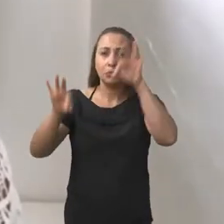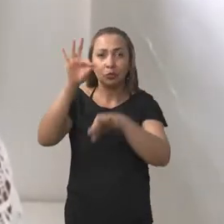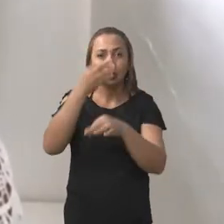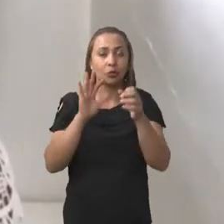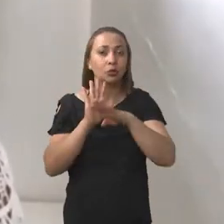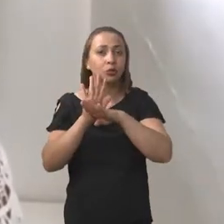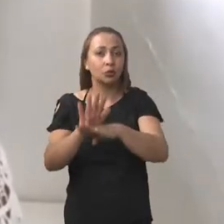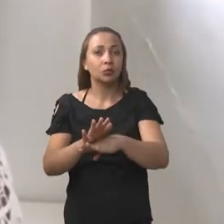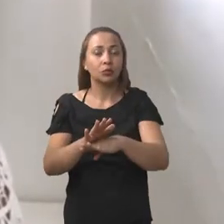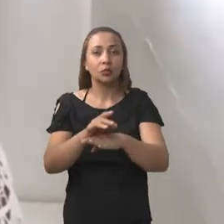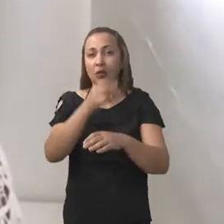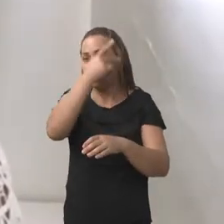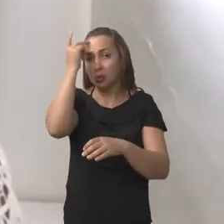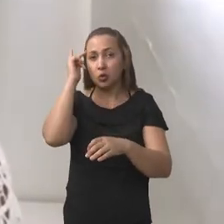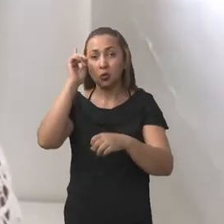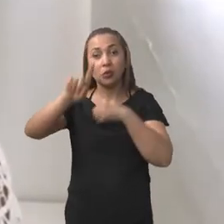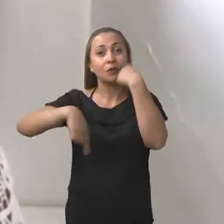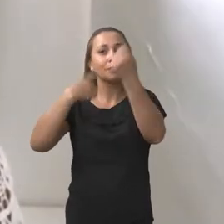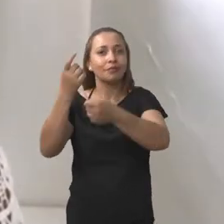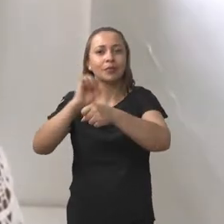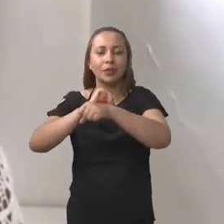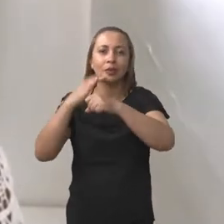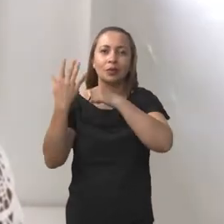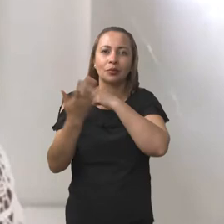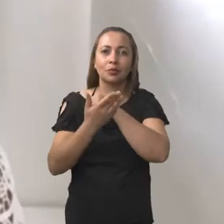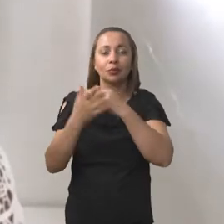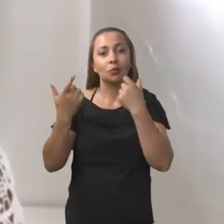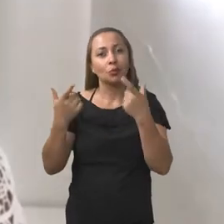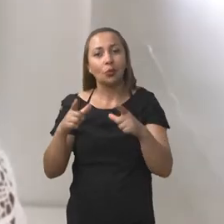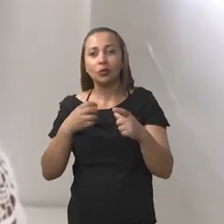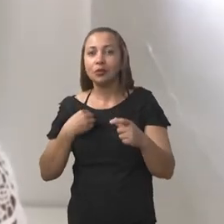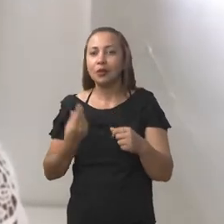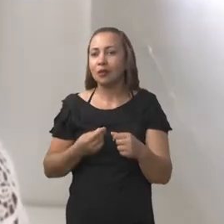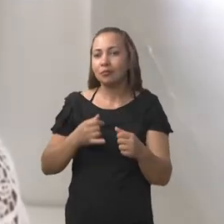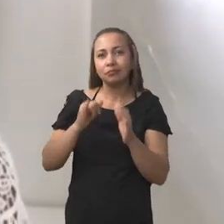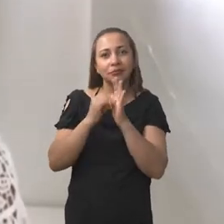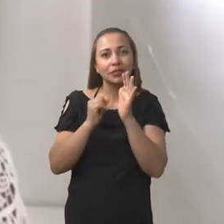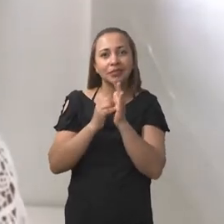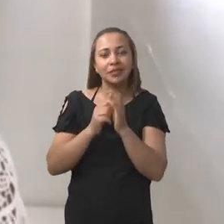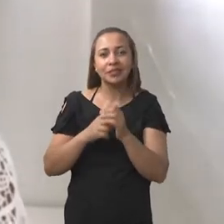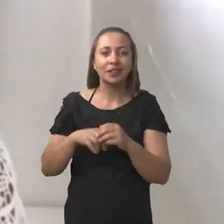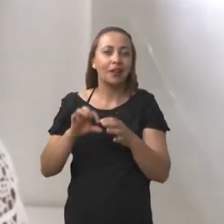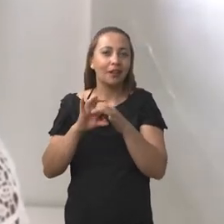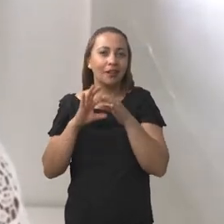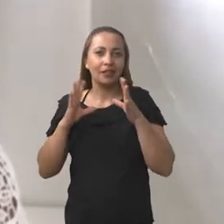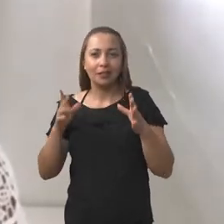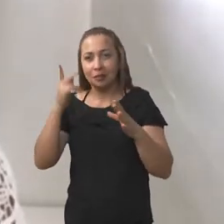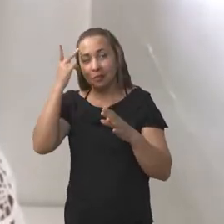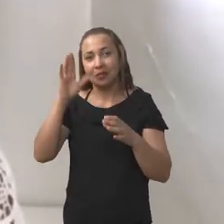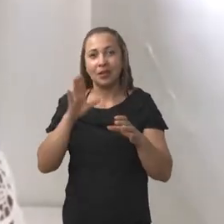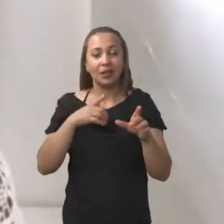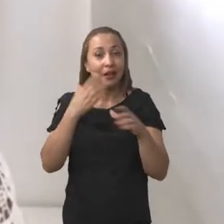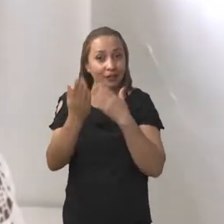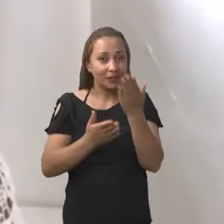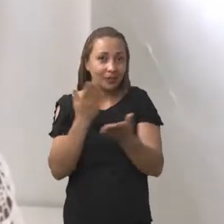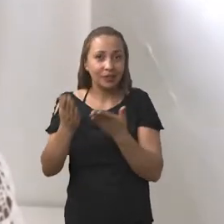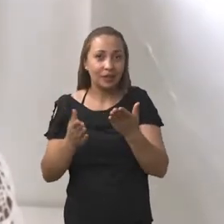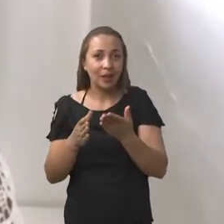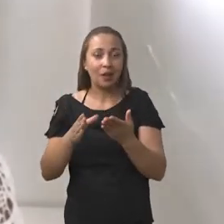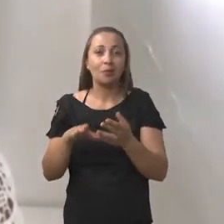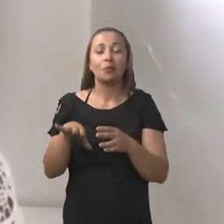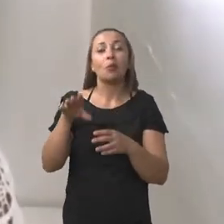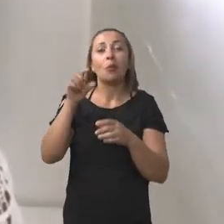atendimento de pacientes pós-Covid, onde, então, eu me voluntariei para ser a otorrinolaringologista do